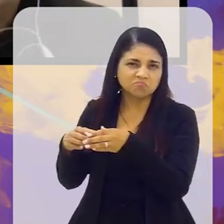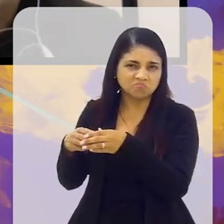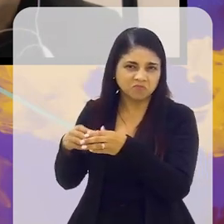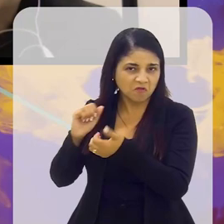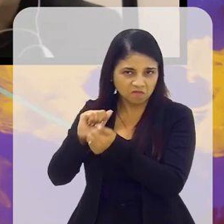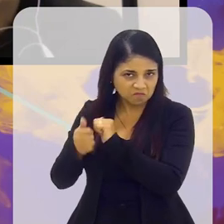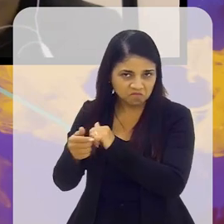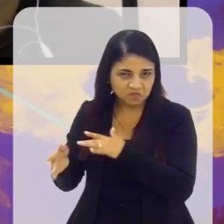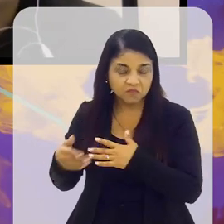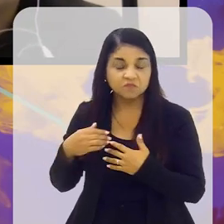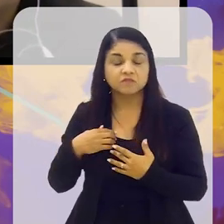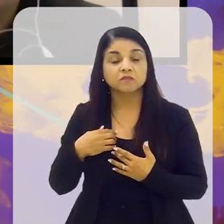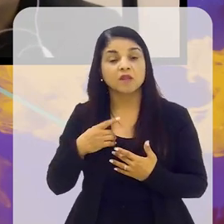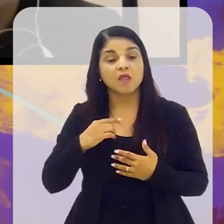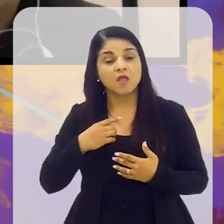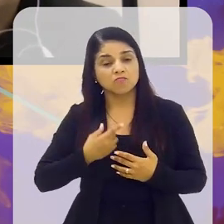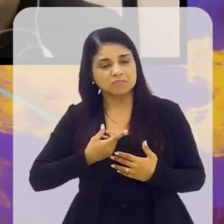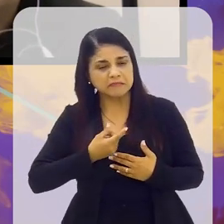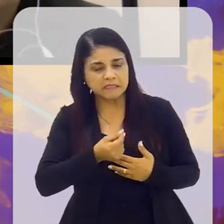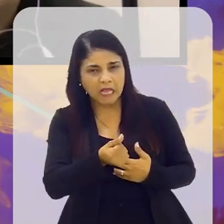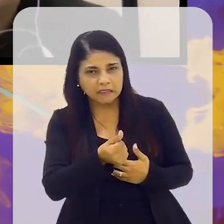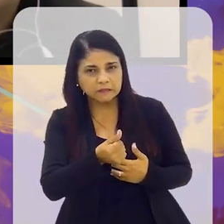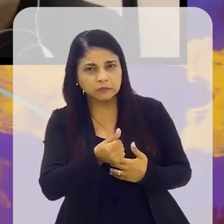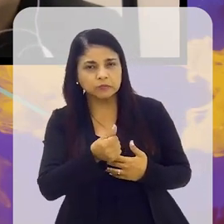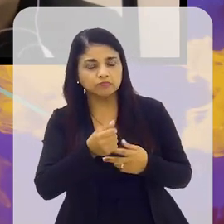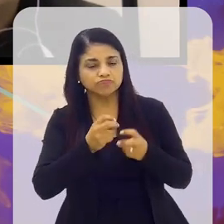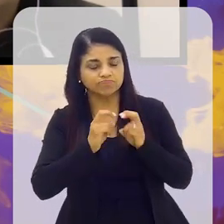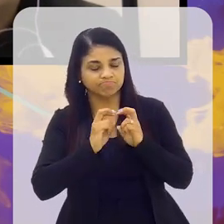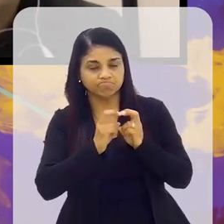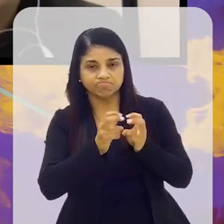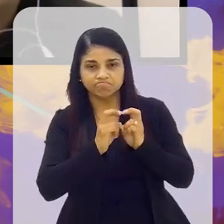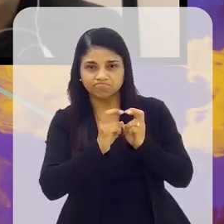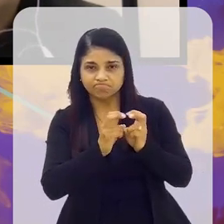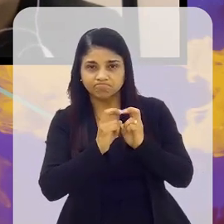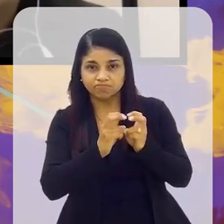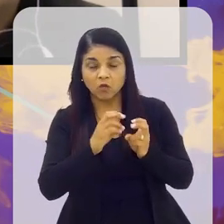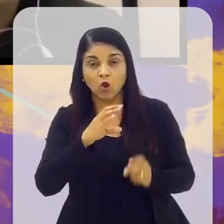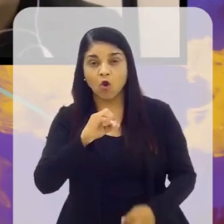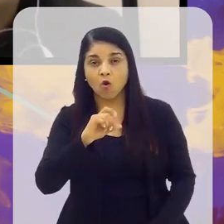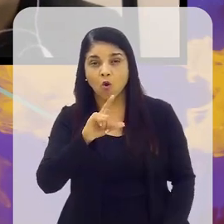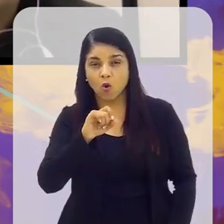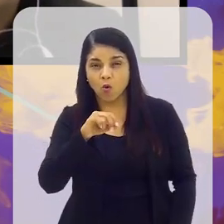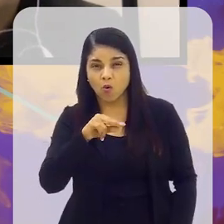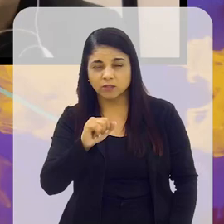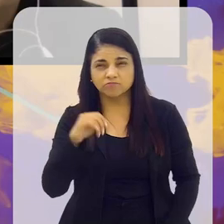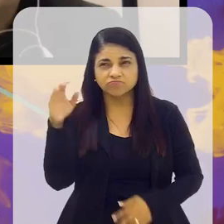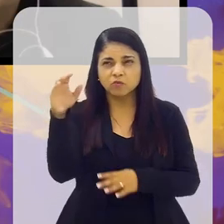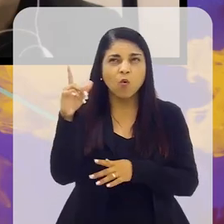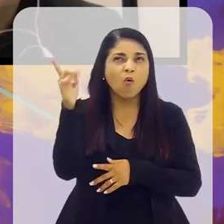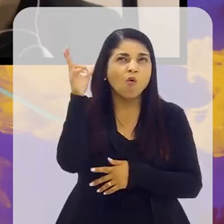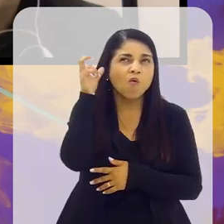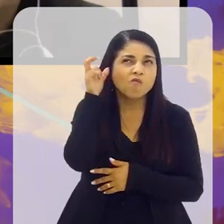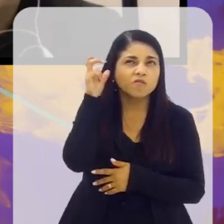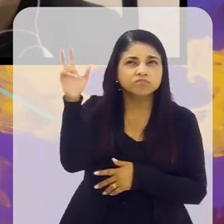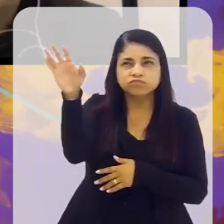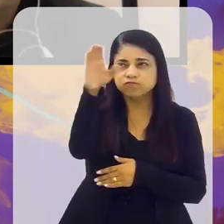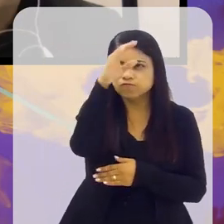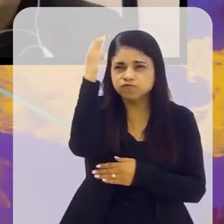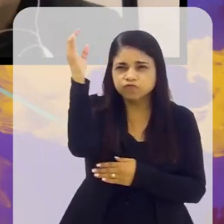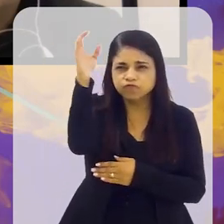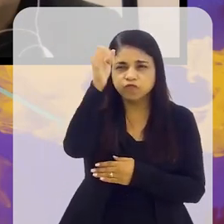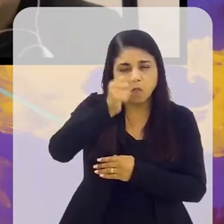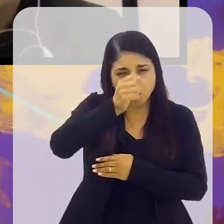recordo. Quando eu estava saindo da estação de Colônia, eu ouvia sirenes de